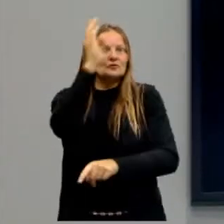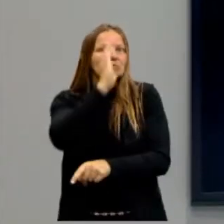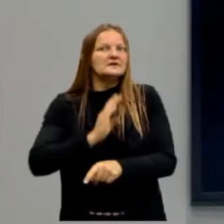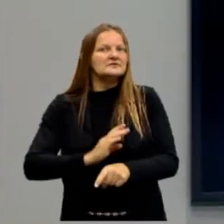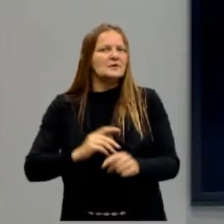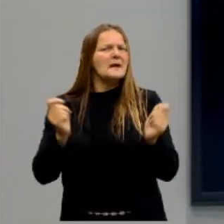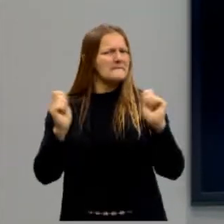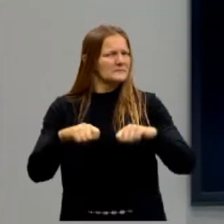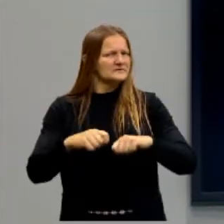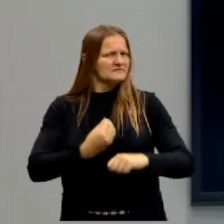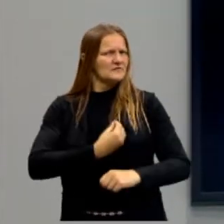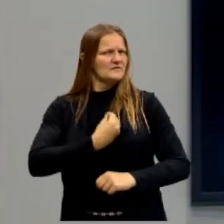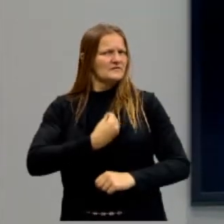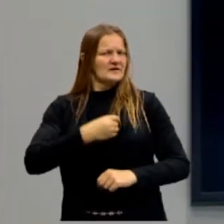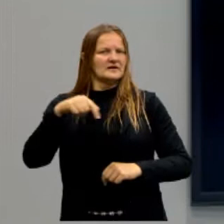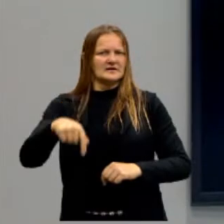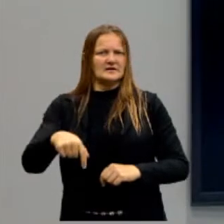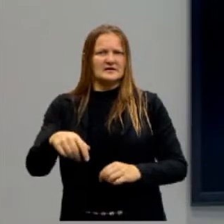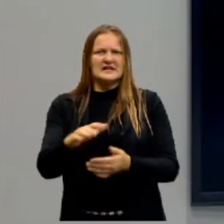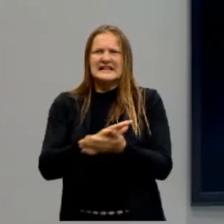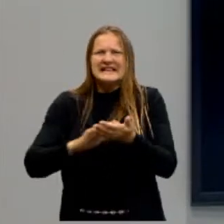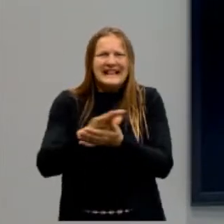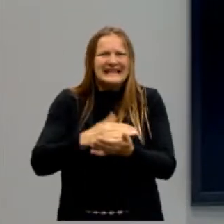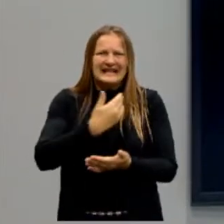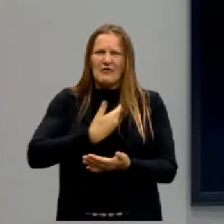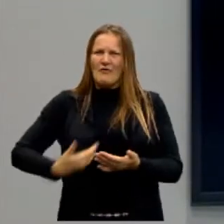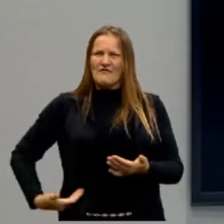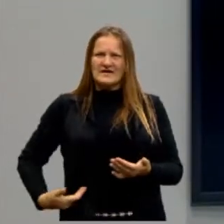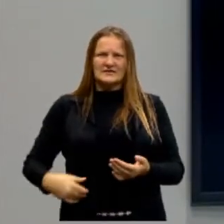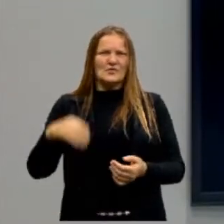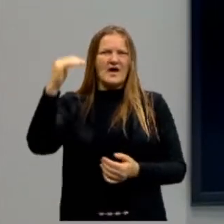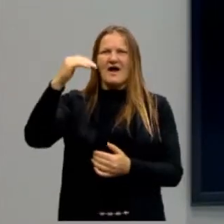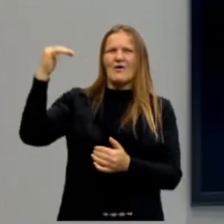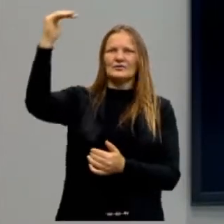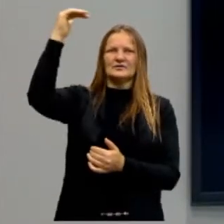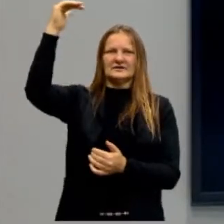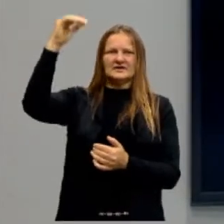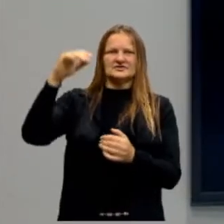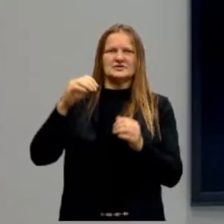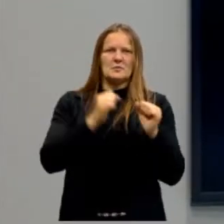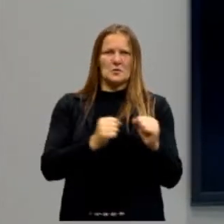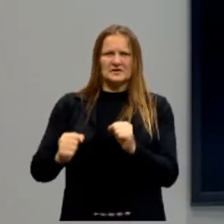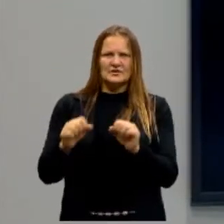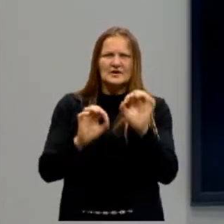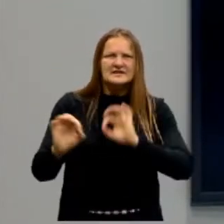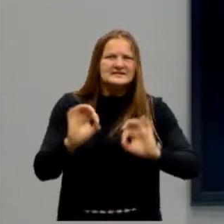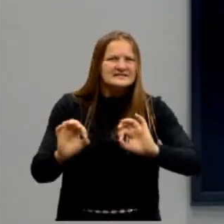seria possível viver aqui sem nenhum tipo de governo, autoridade ou poder organizado?